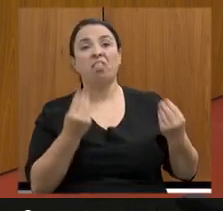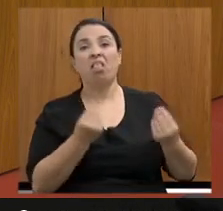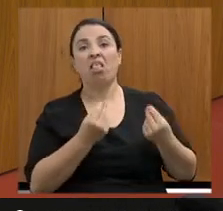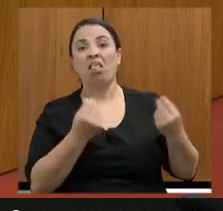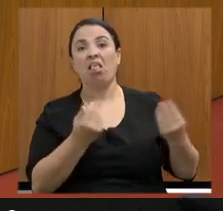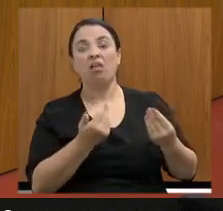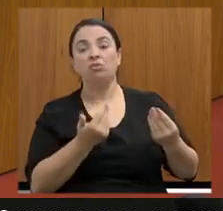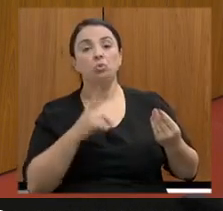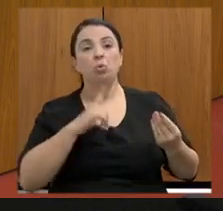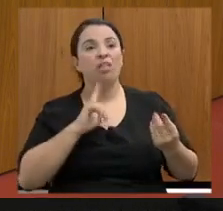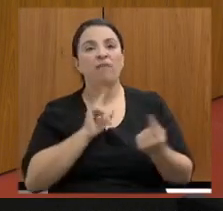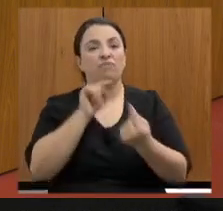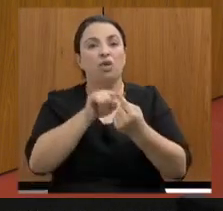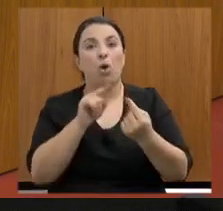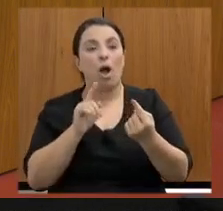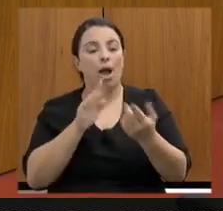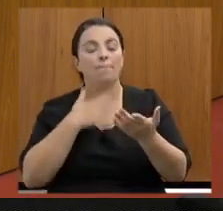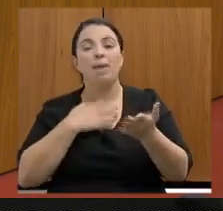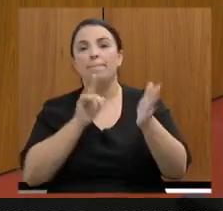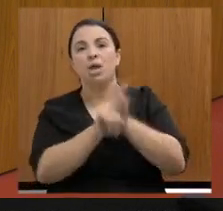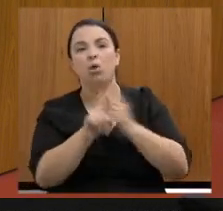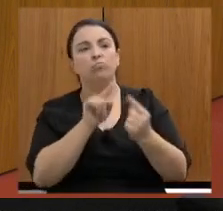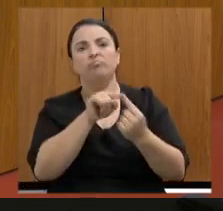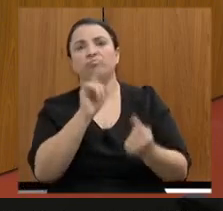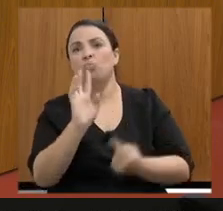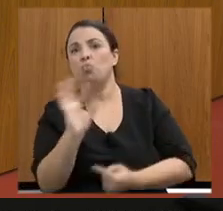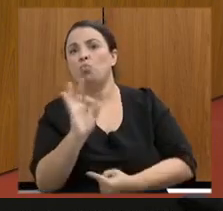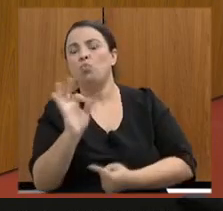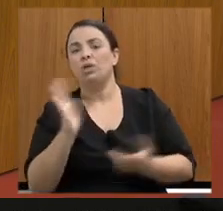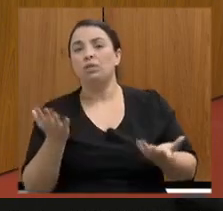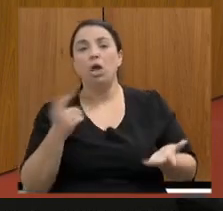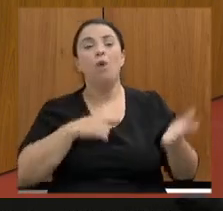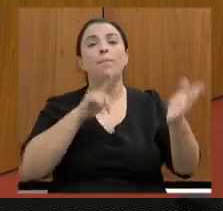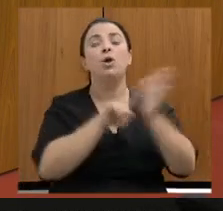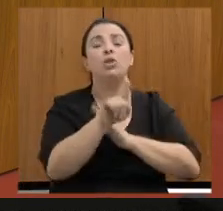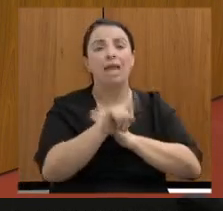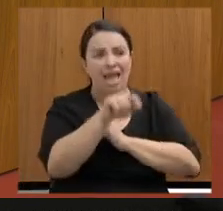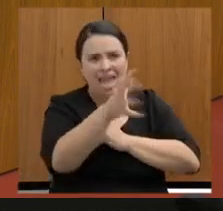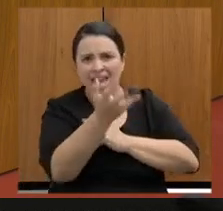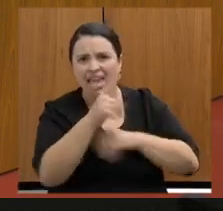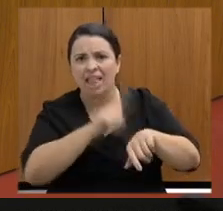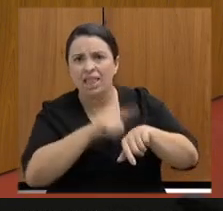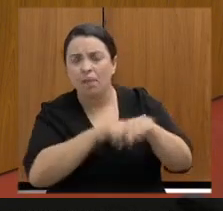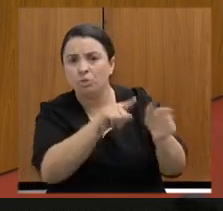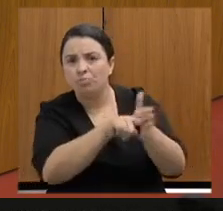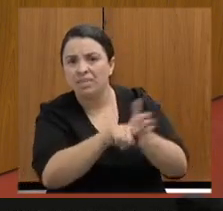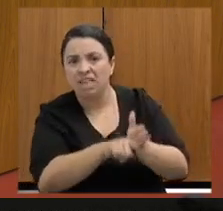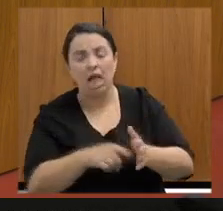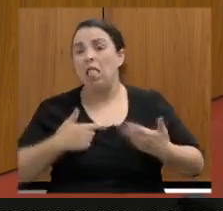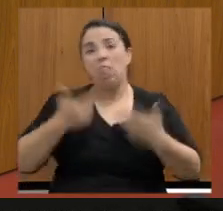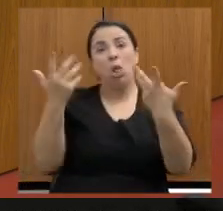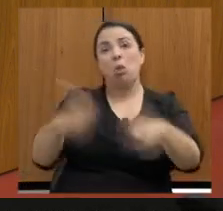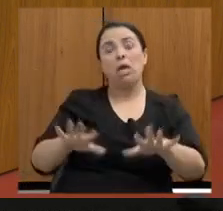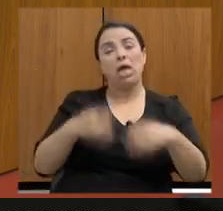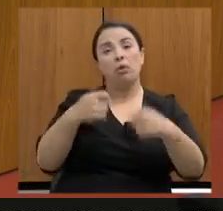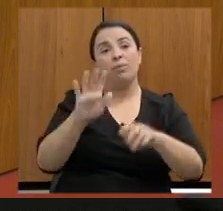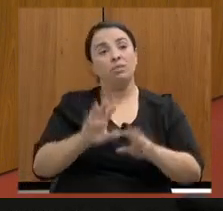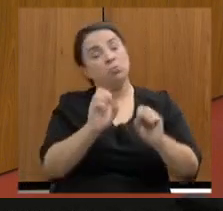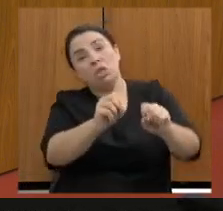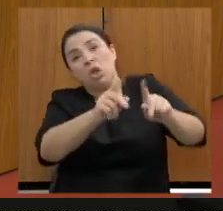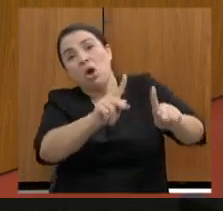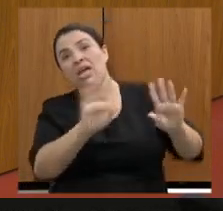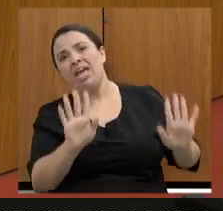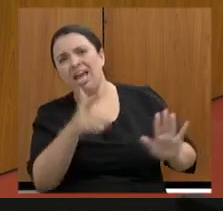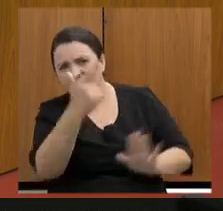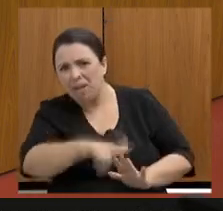objetivas ao que eu perguntei. Se as respostas, perguntei, quer tempo para consultar? Não, não preciso de tempo para consultar. Então ela vai repetir o